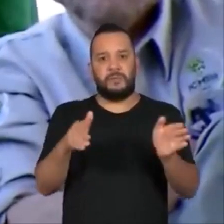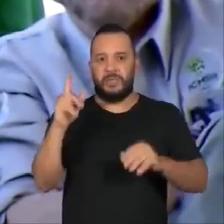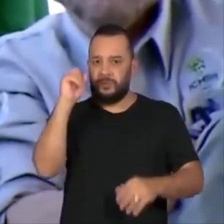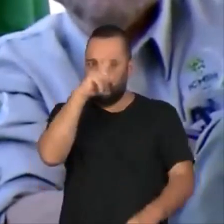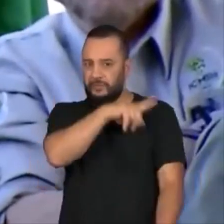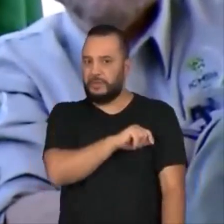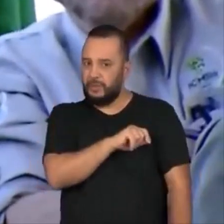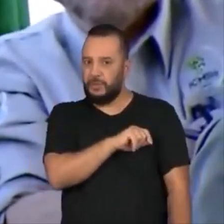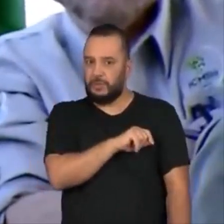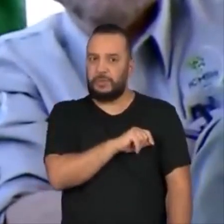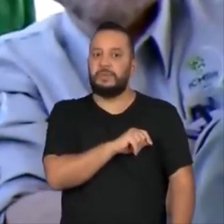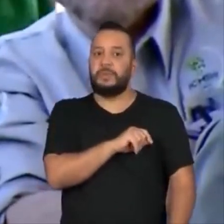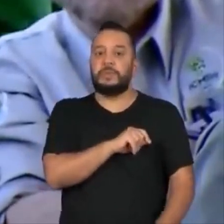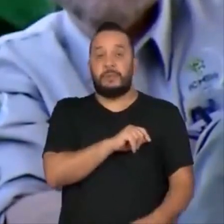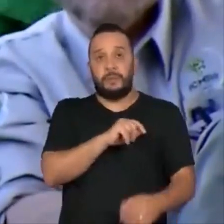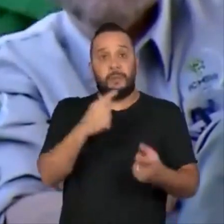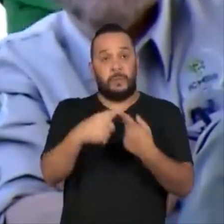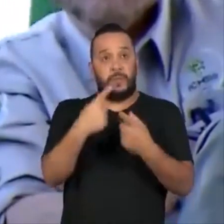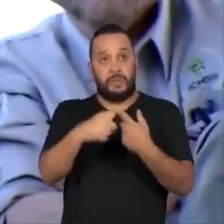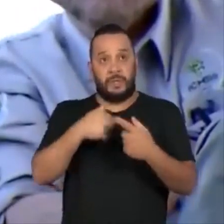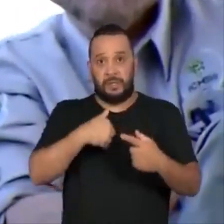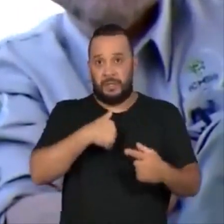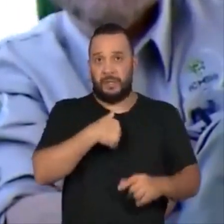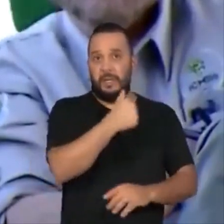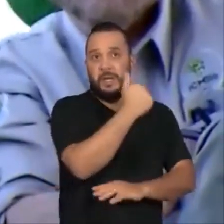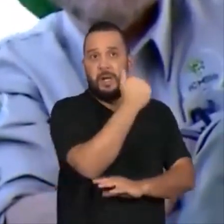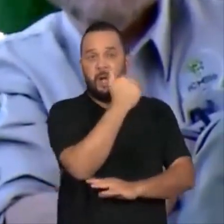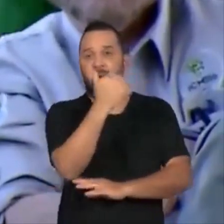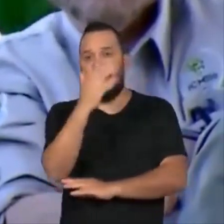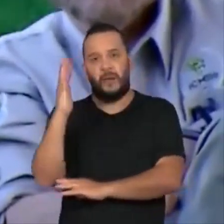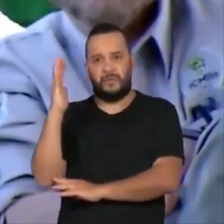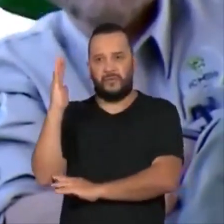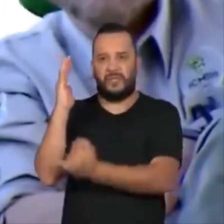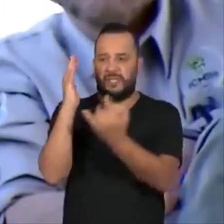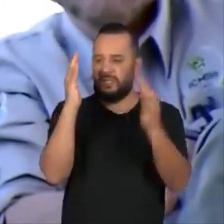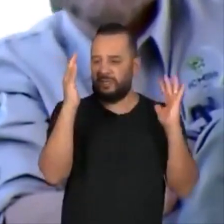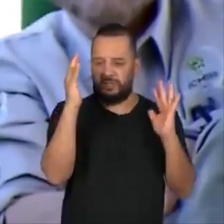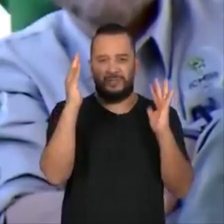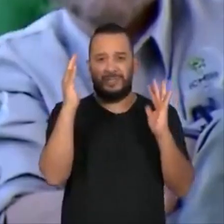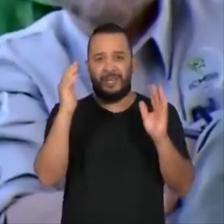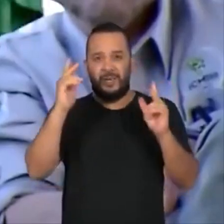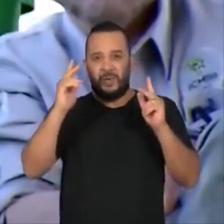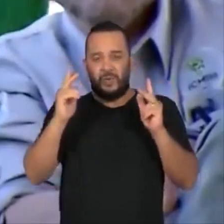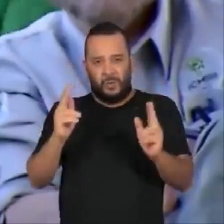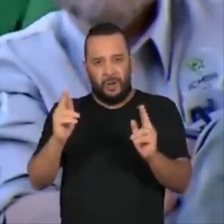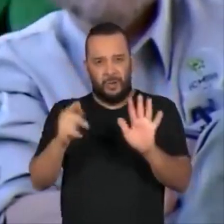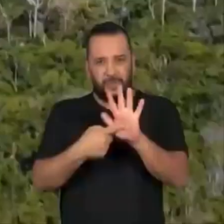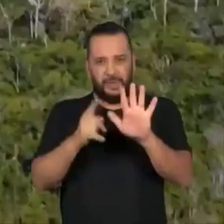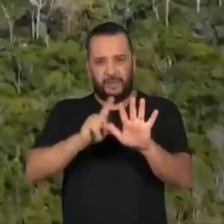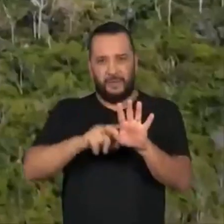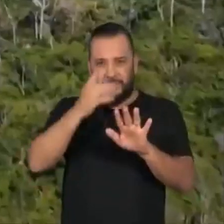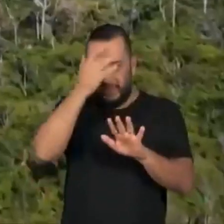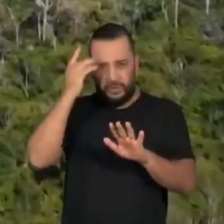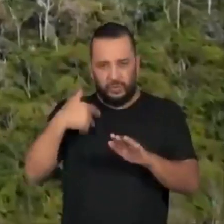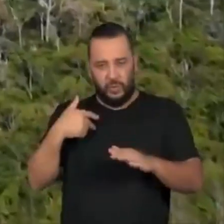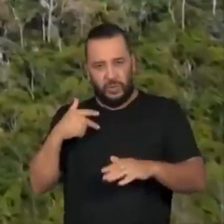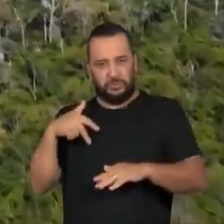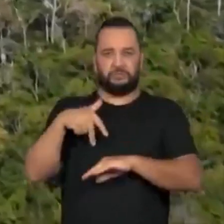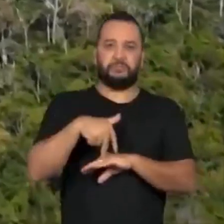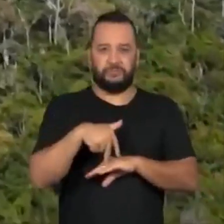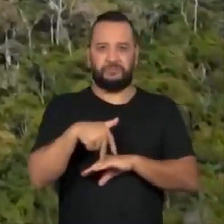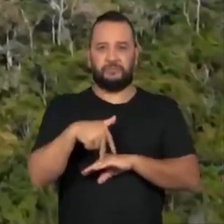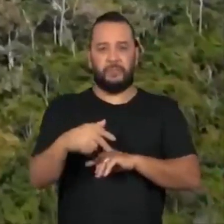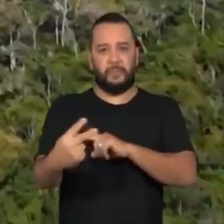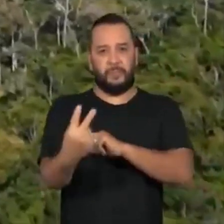e pediu que árvores fortes se coloquem na frente para proteger o que é essencial. Entidades